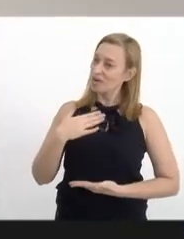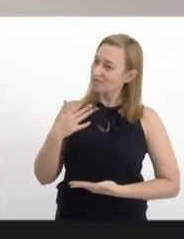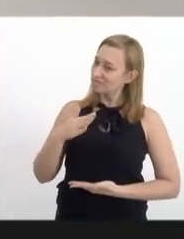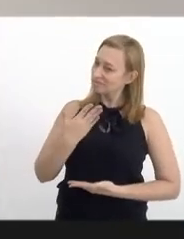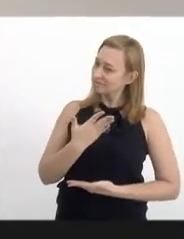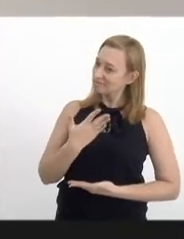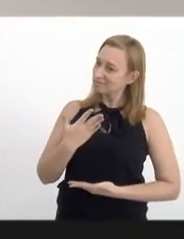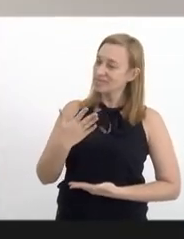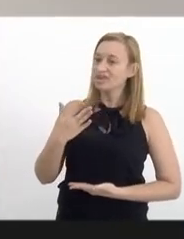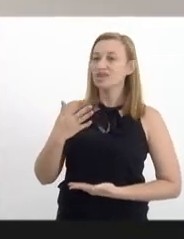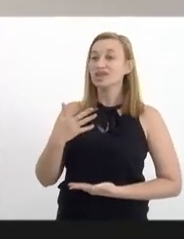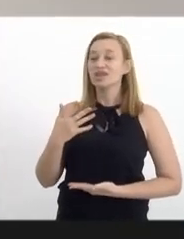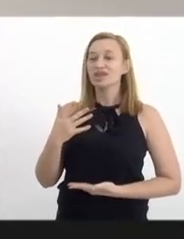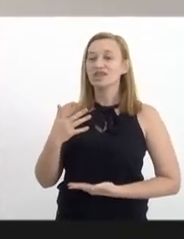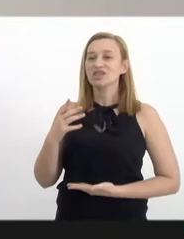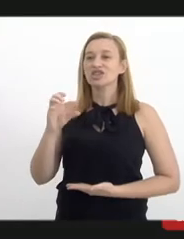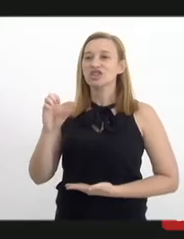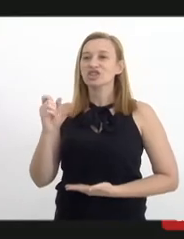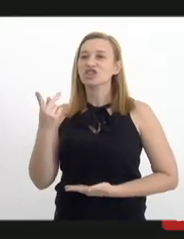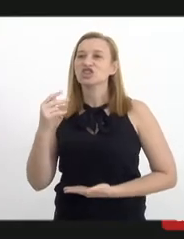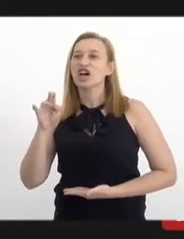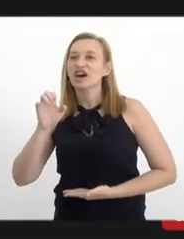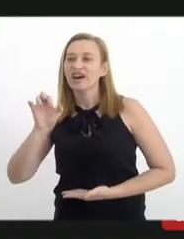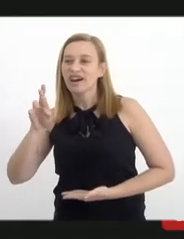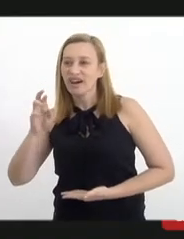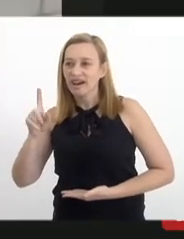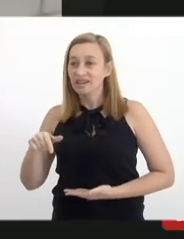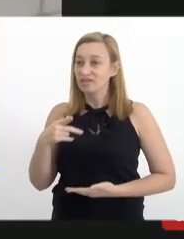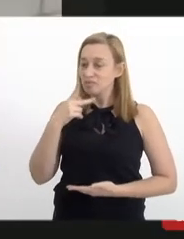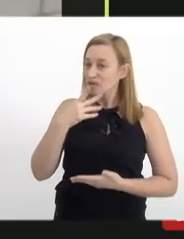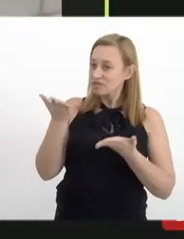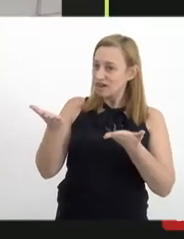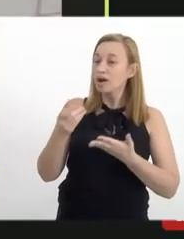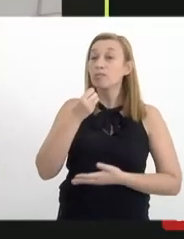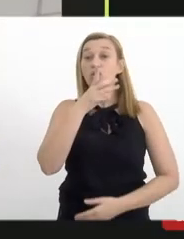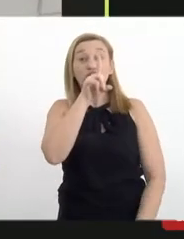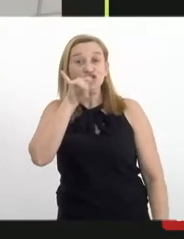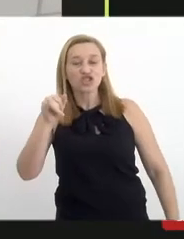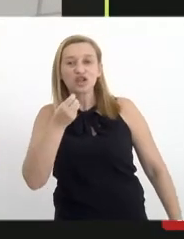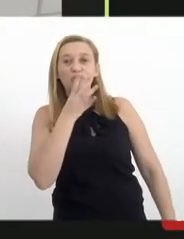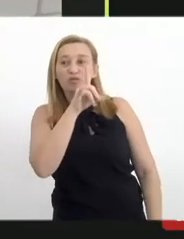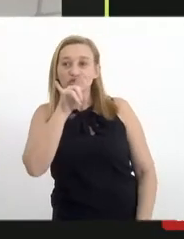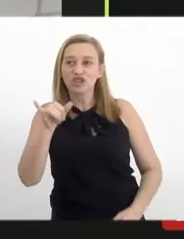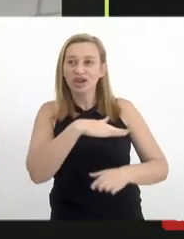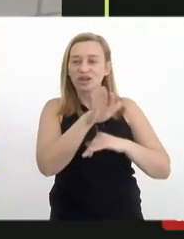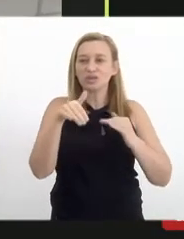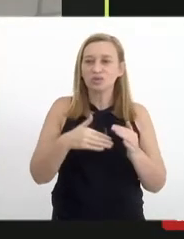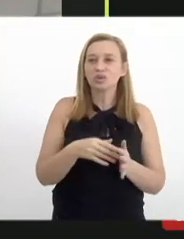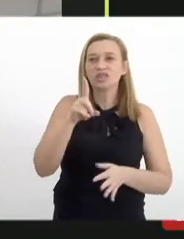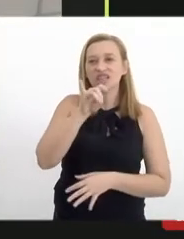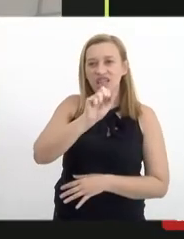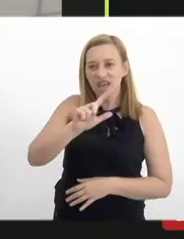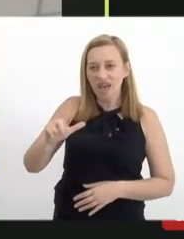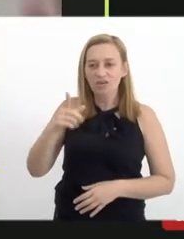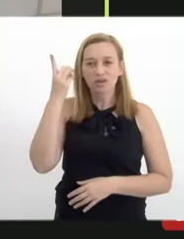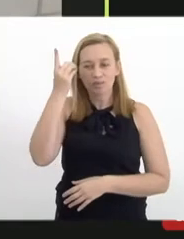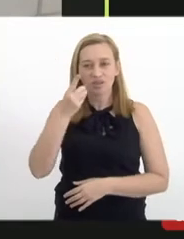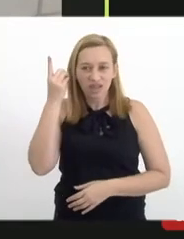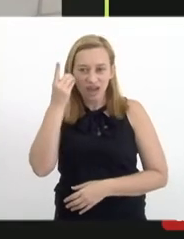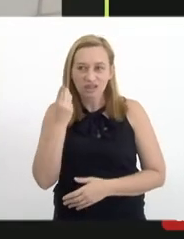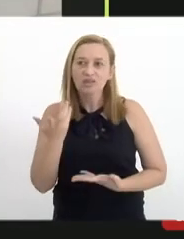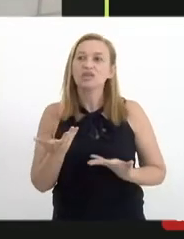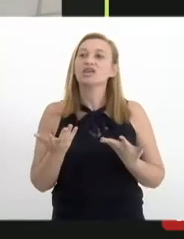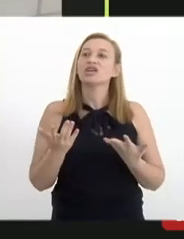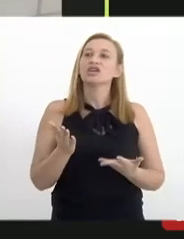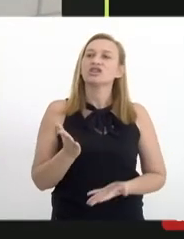E a palavra está contigo. Bom dia. Bom dia. Bom dia a todos. Bom dia, doutor Daniel. Deputado, que a gente